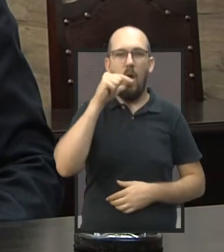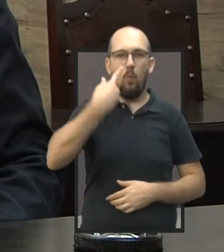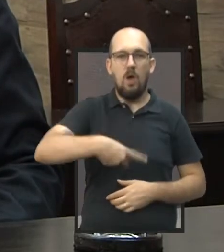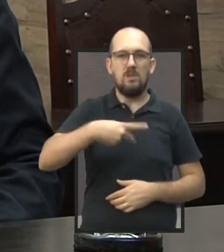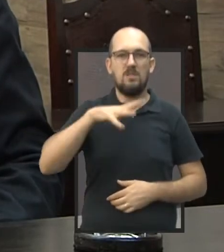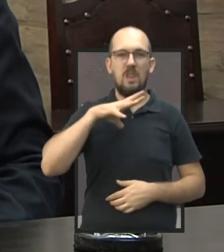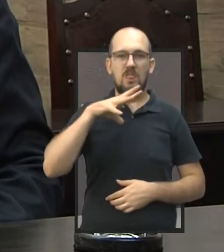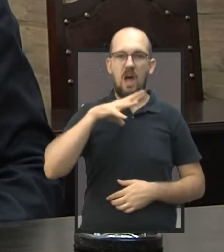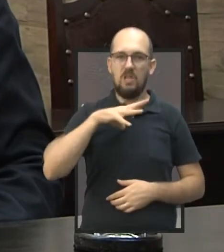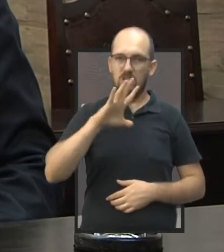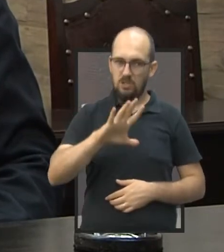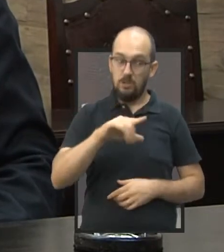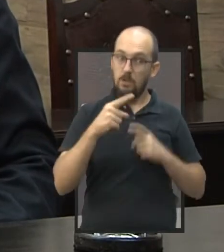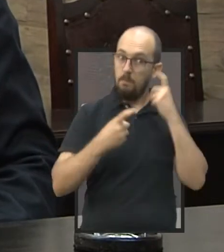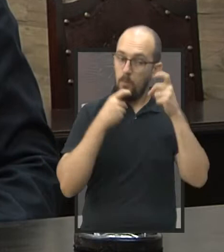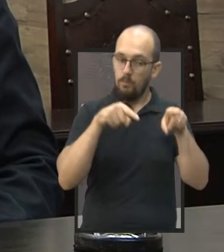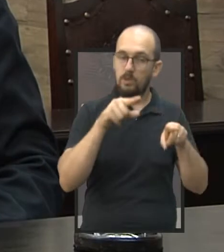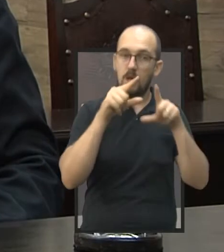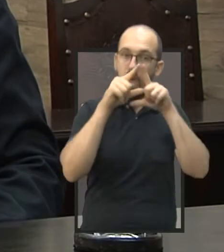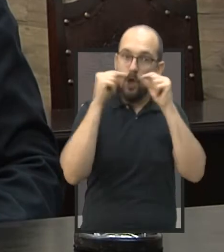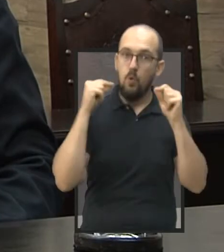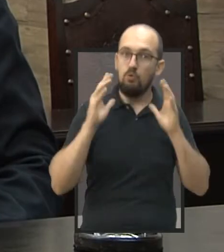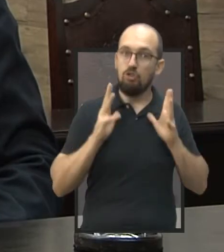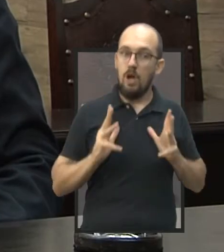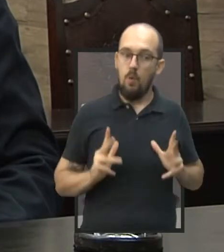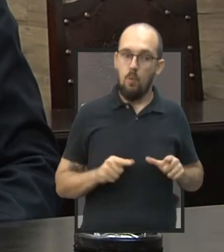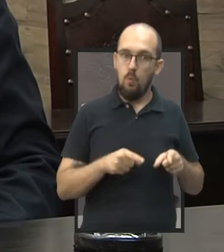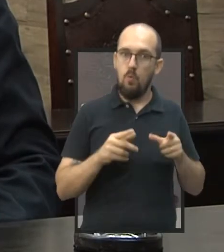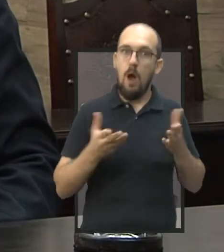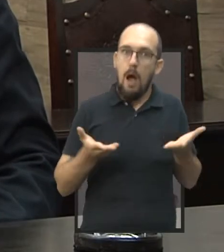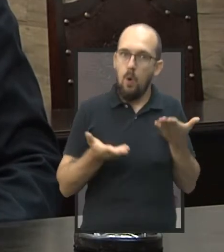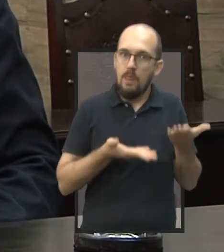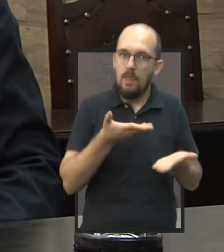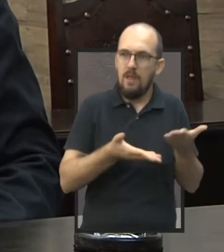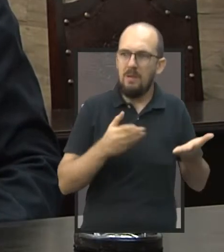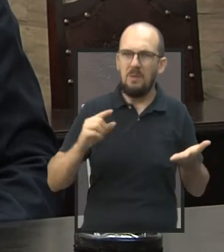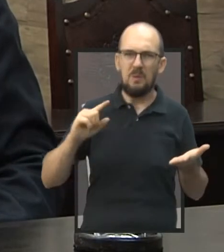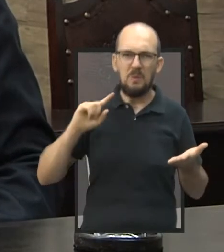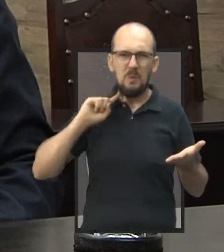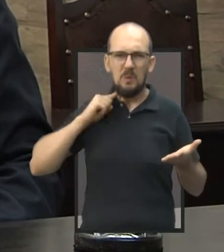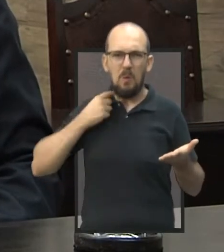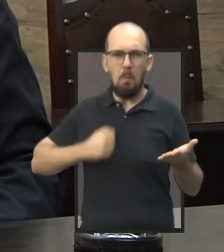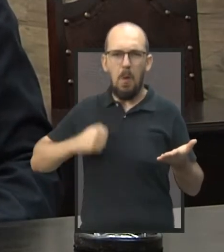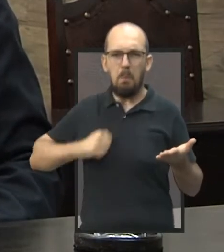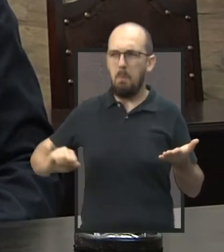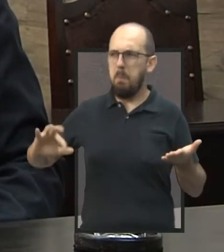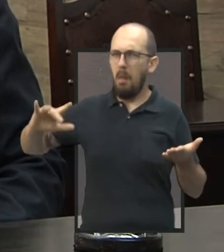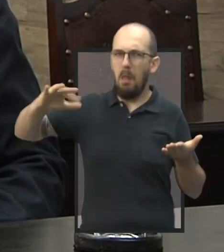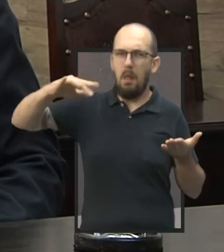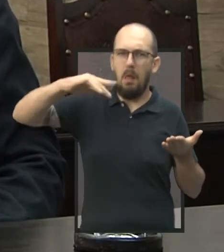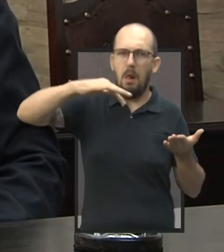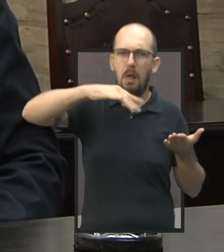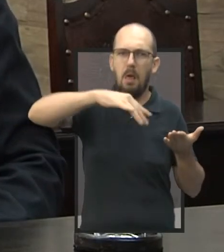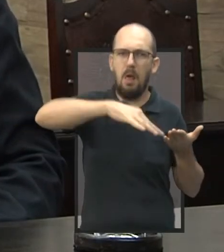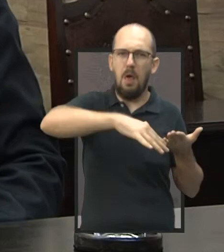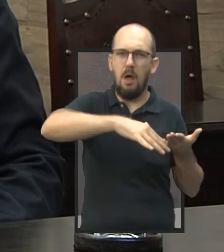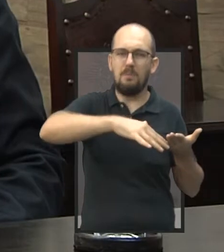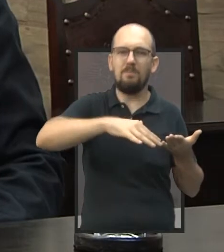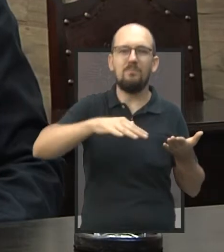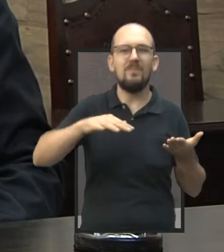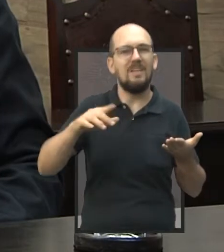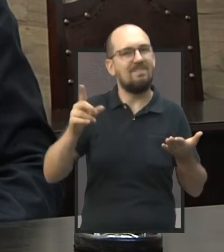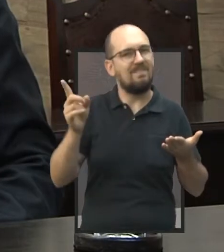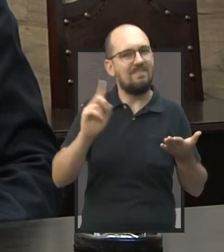preocupação. É o Rio Jaú, pela qualidade da água, agora tratado, ia ser invadido por esgoto e também porque traz a